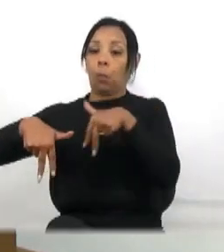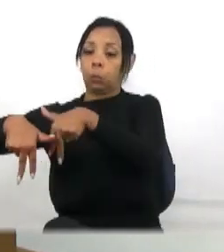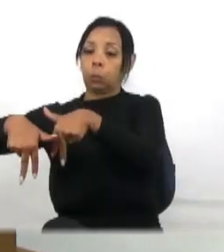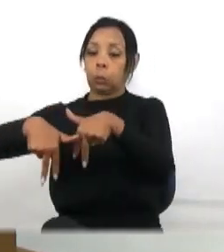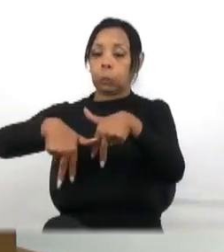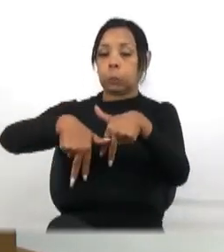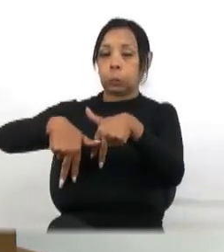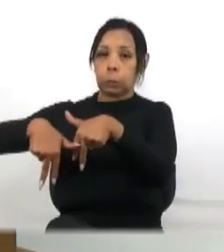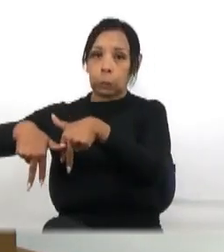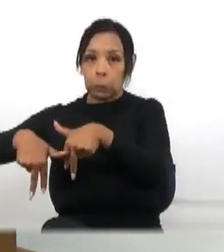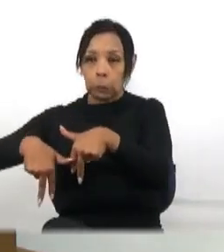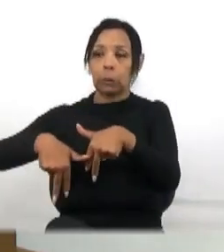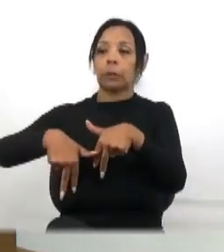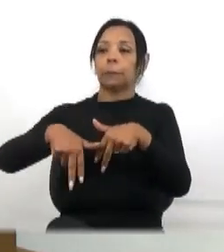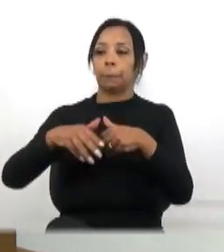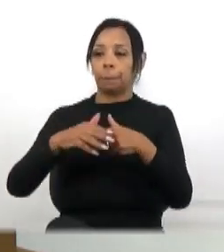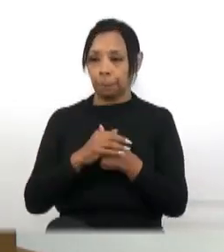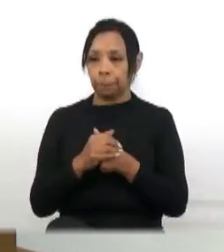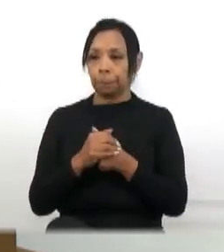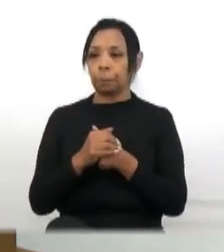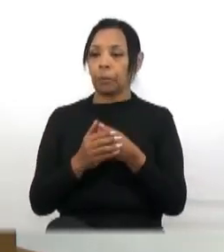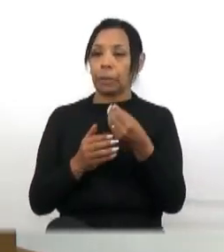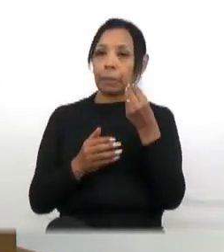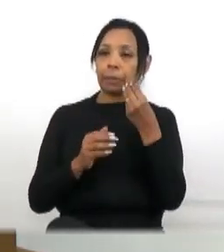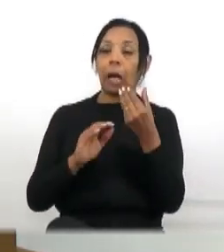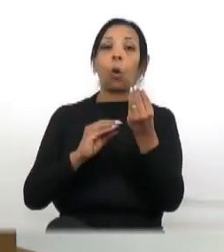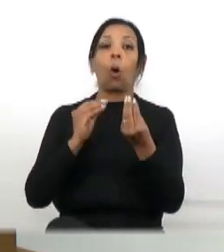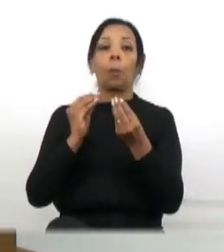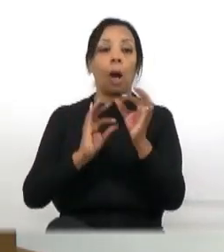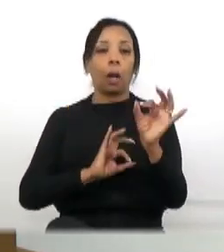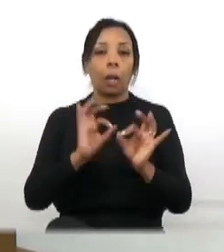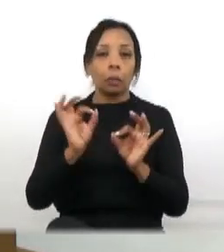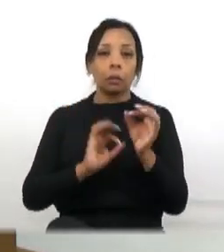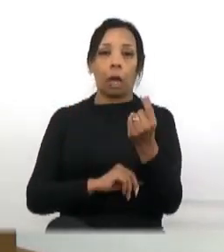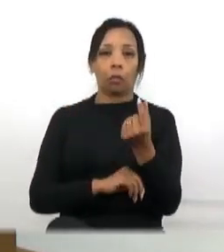dá tempo nem de separar as notas, pois não, vereador?